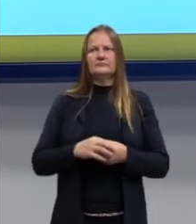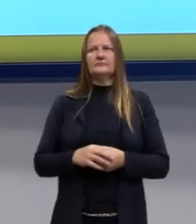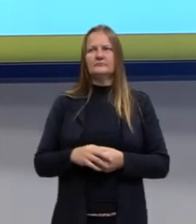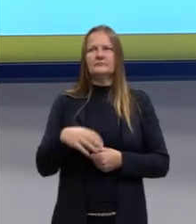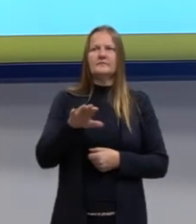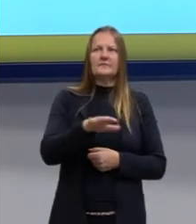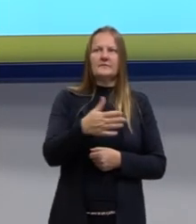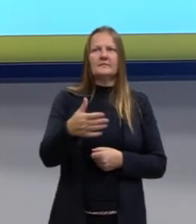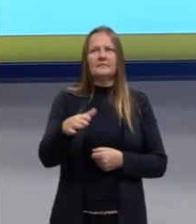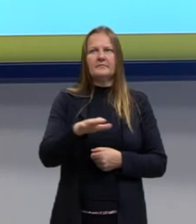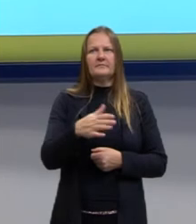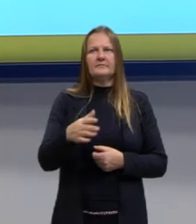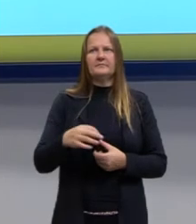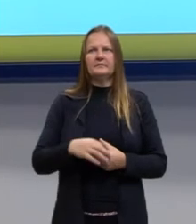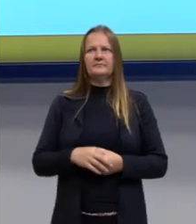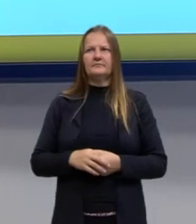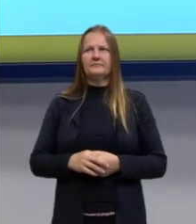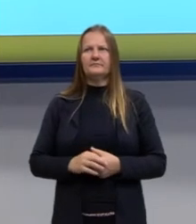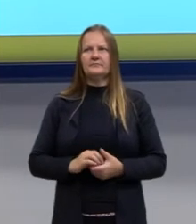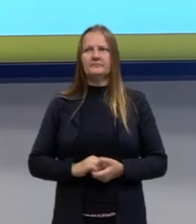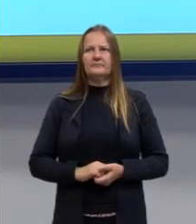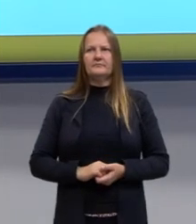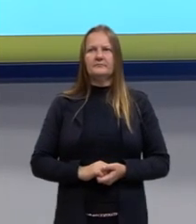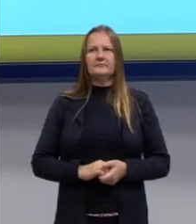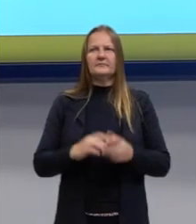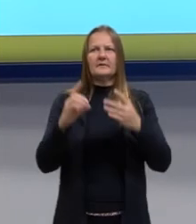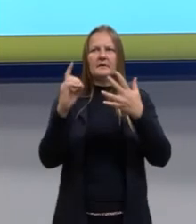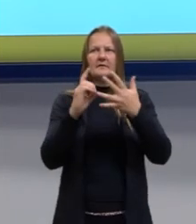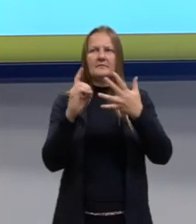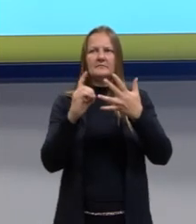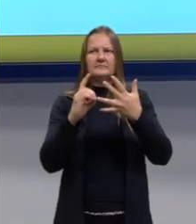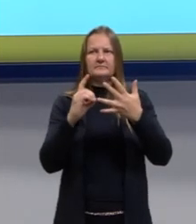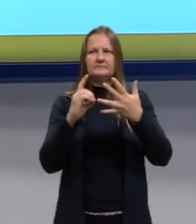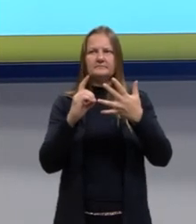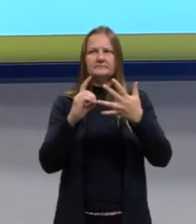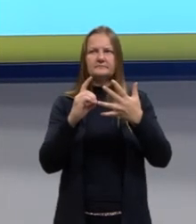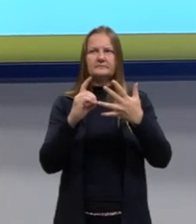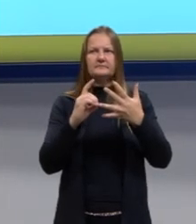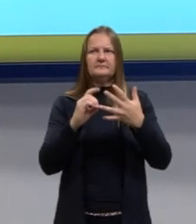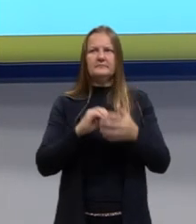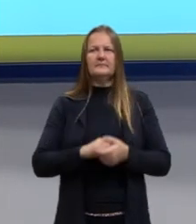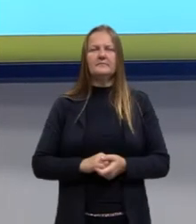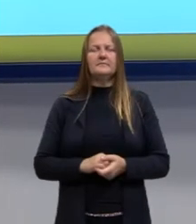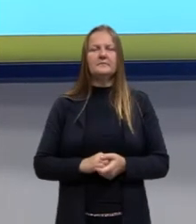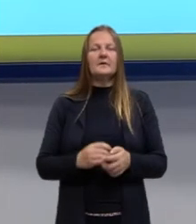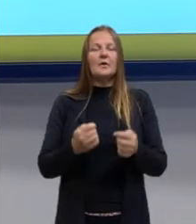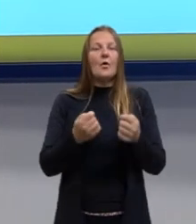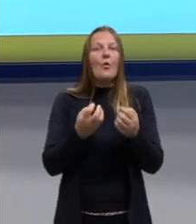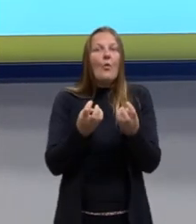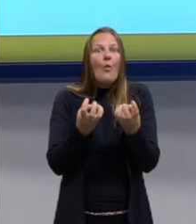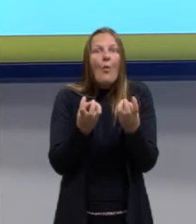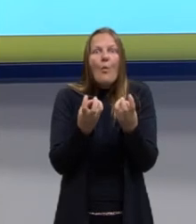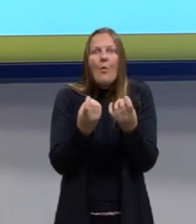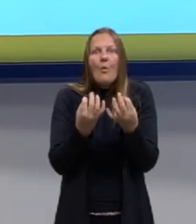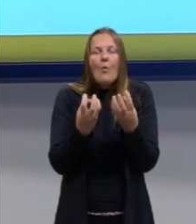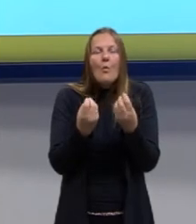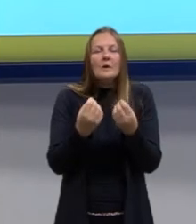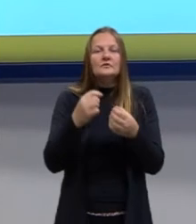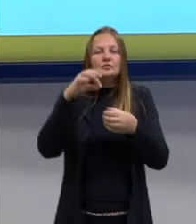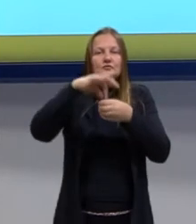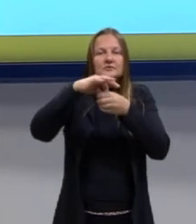boa pedida, letra C. Letra D, da quantidade de sementes por frutos